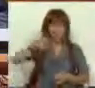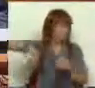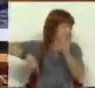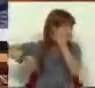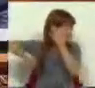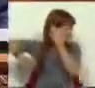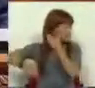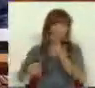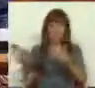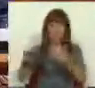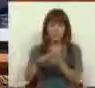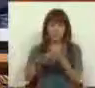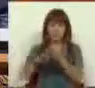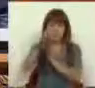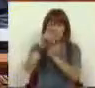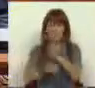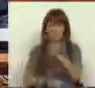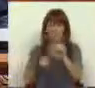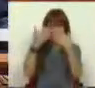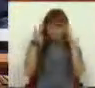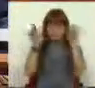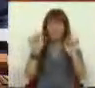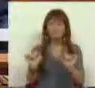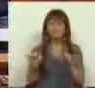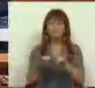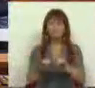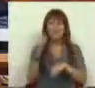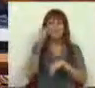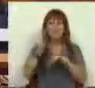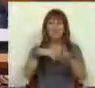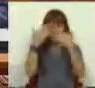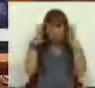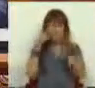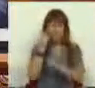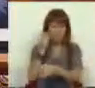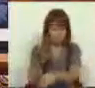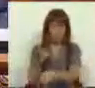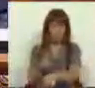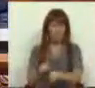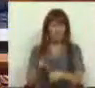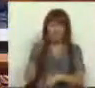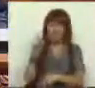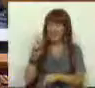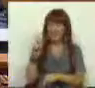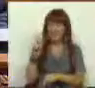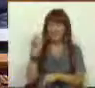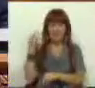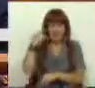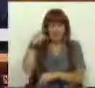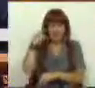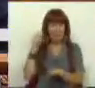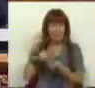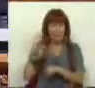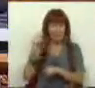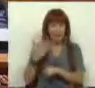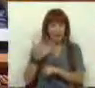viola as mais elementares regras da democracia e procedimentos democráticos. Há 36 anos